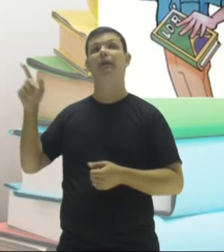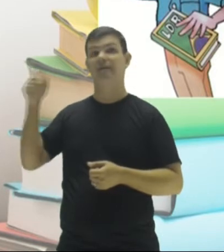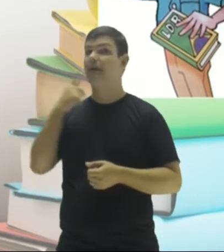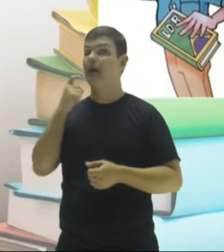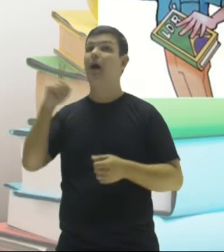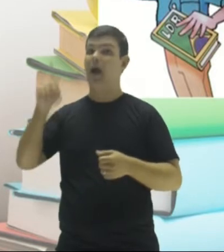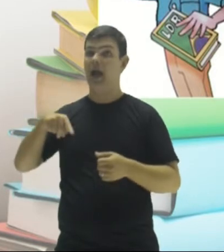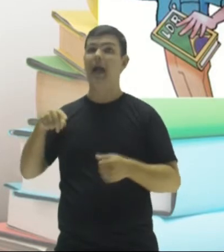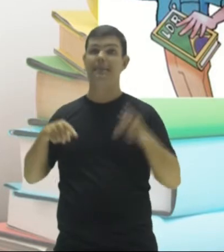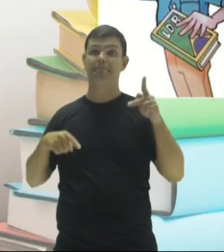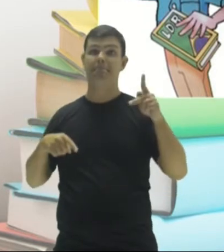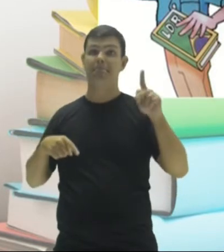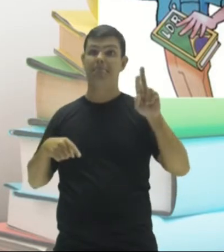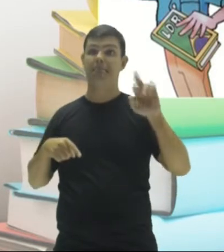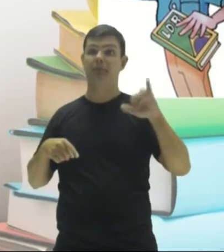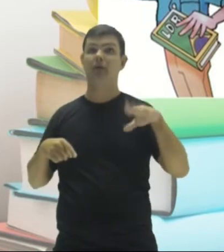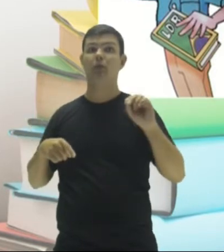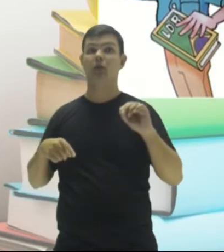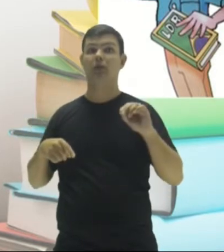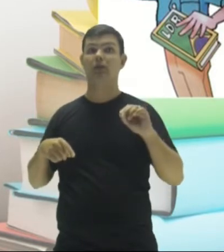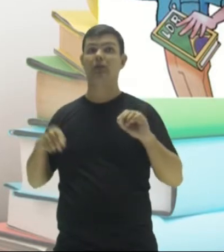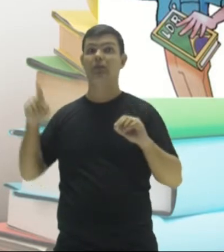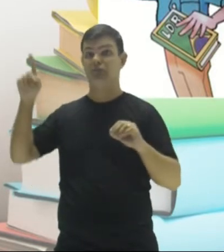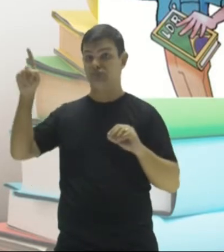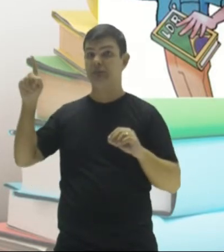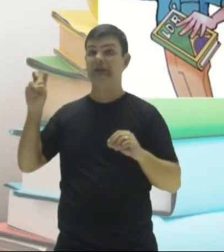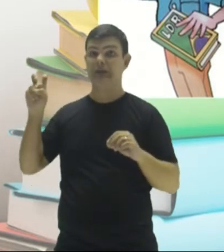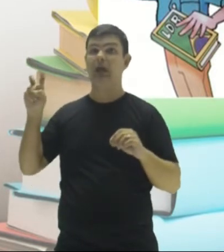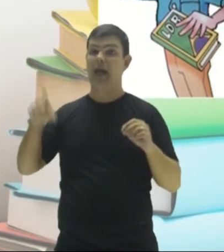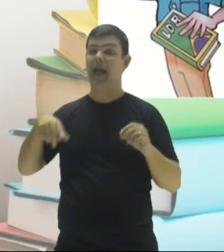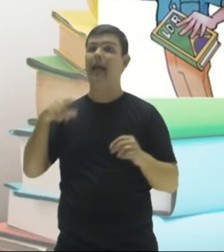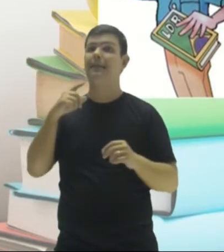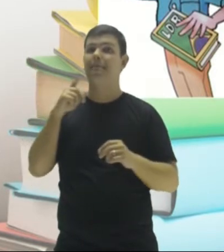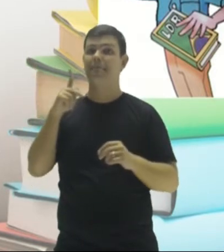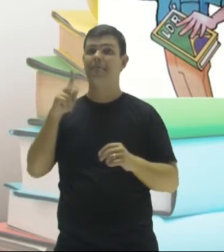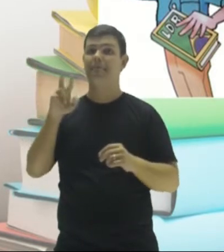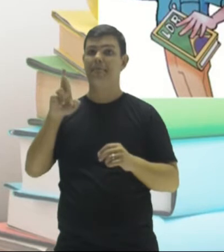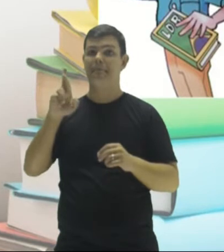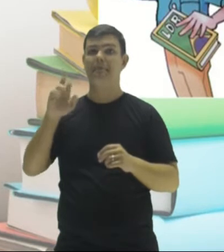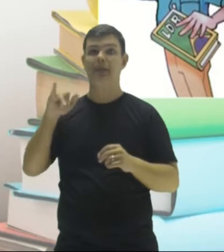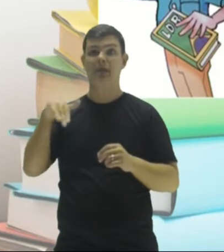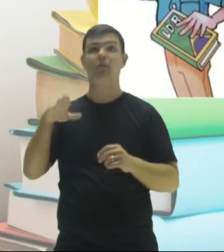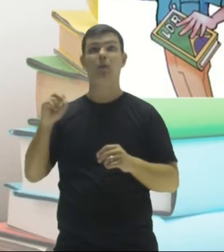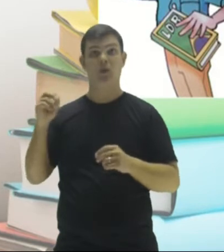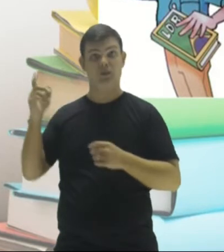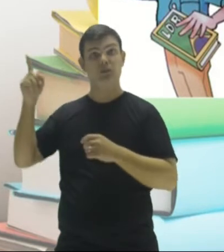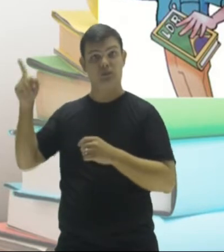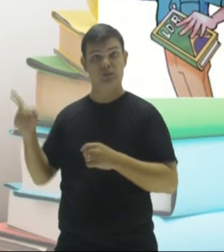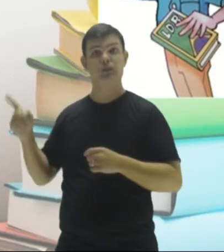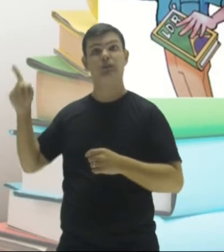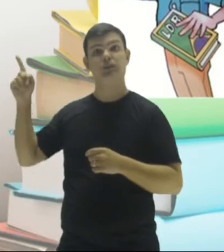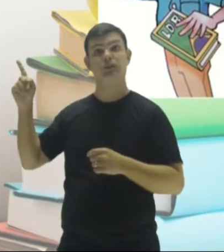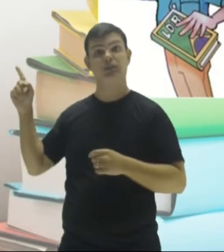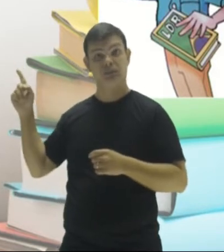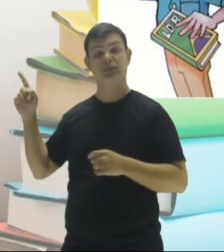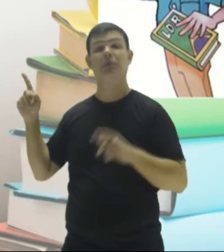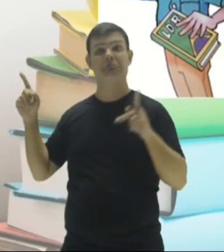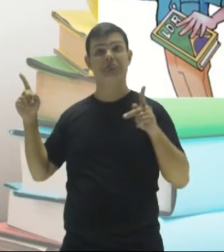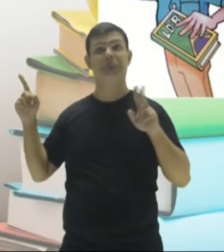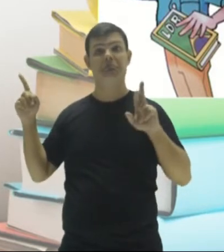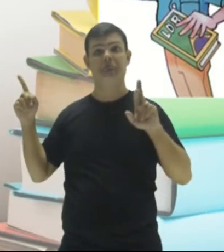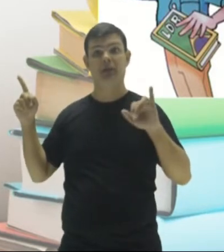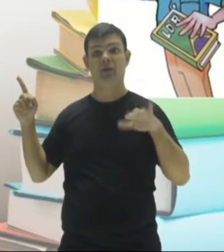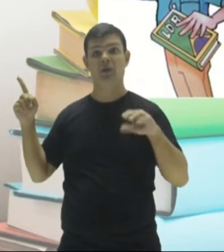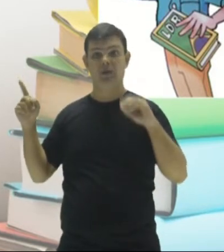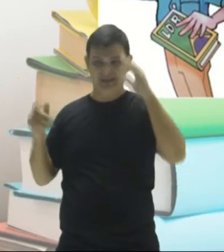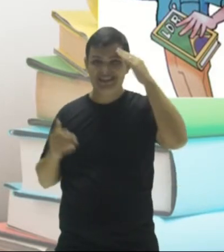primos. São números, é o número primo. Números primos. Números primos. Vocês